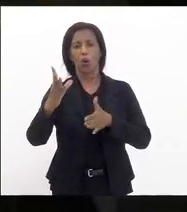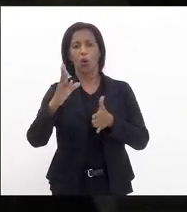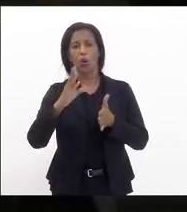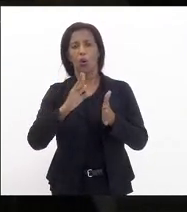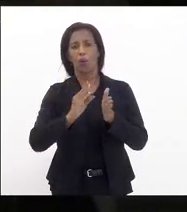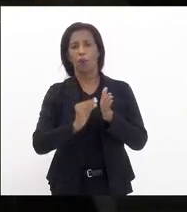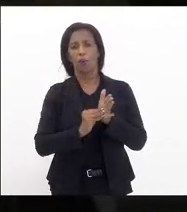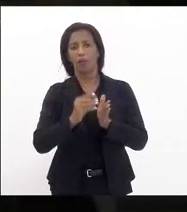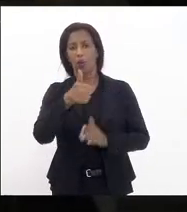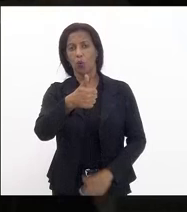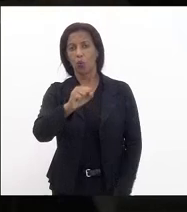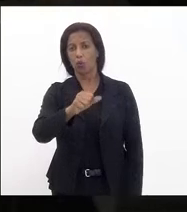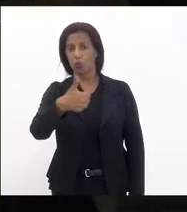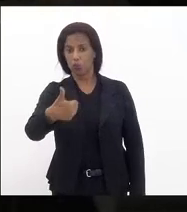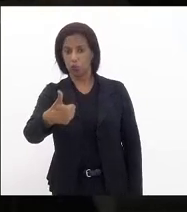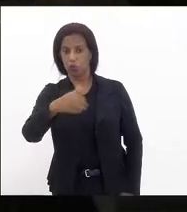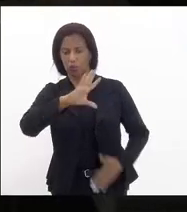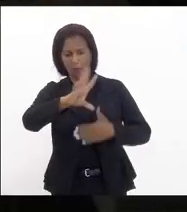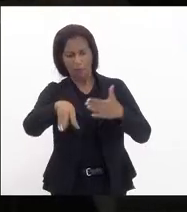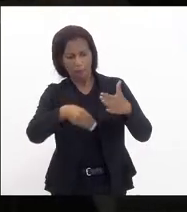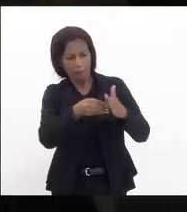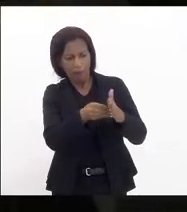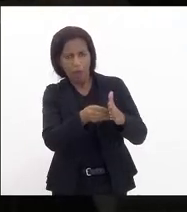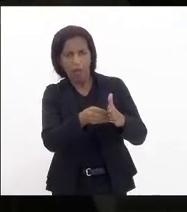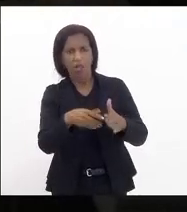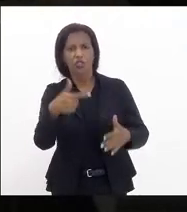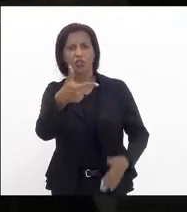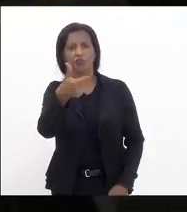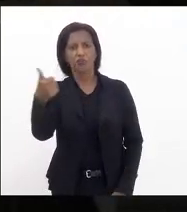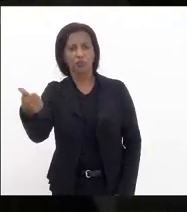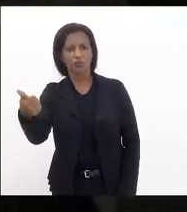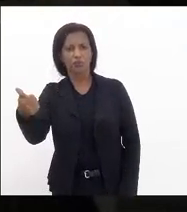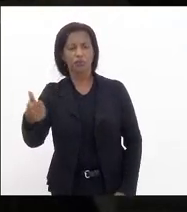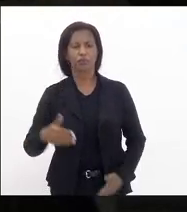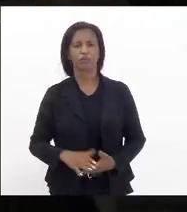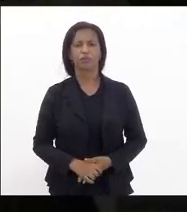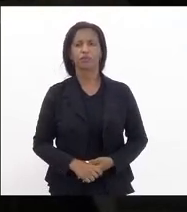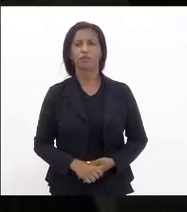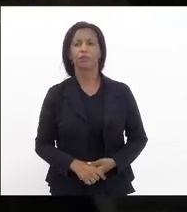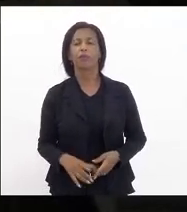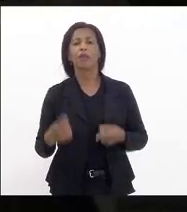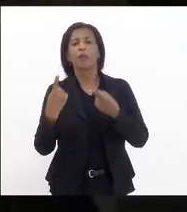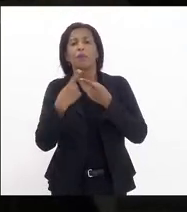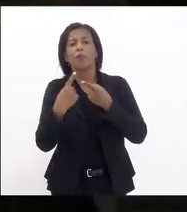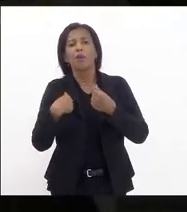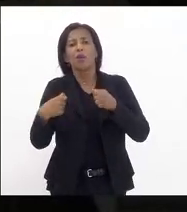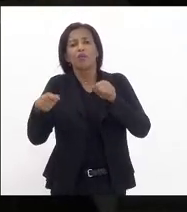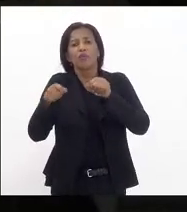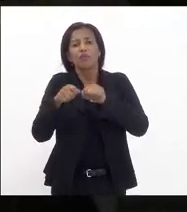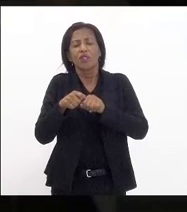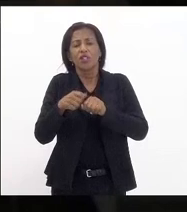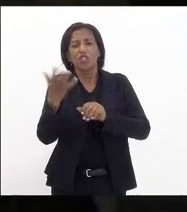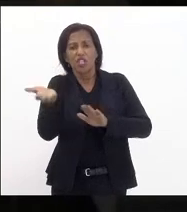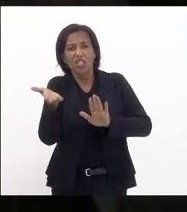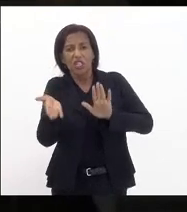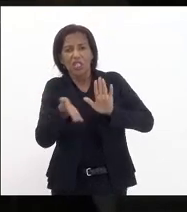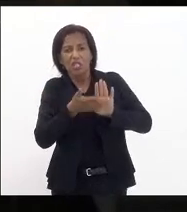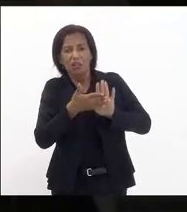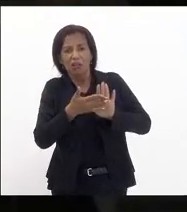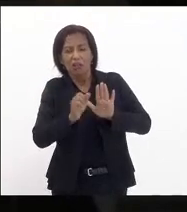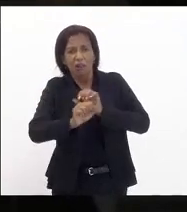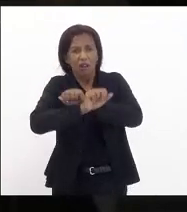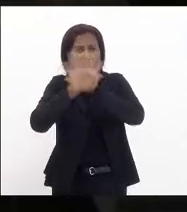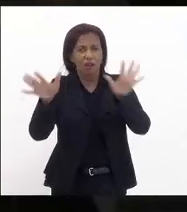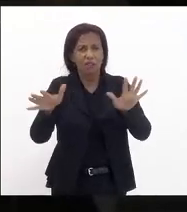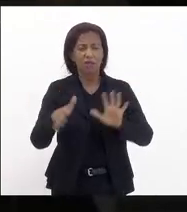181 de 2021 porque eu fiz e queria que isso ficasse bem